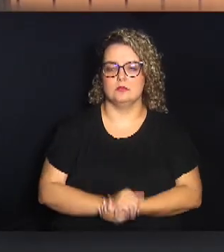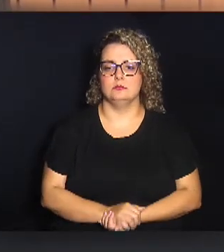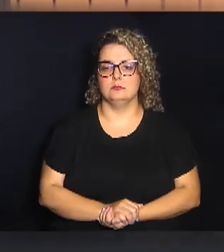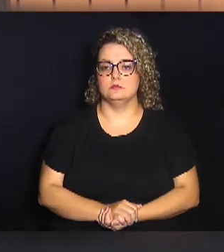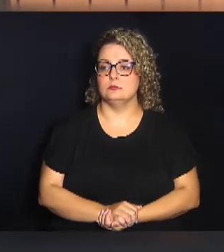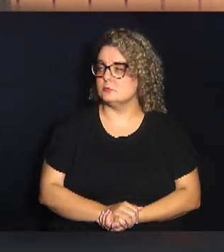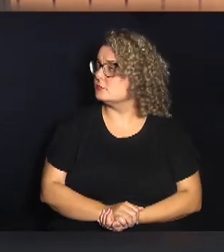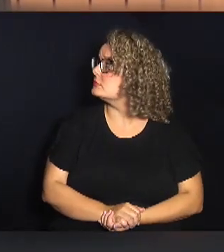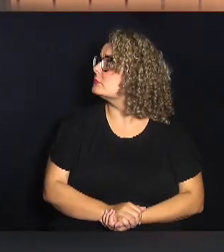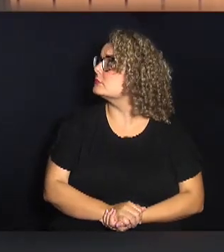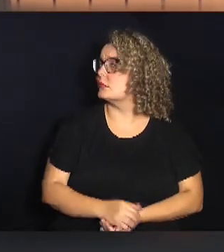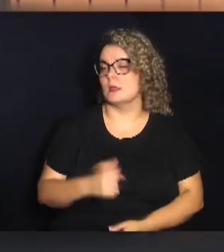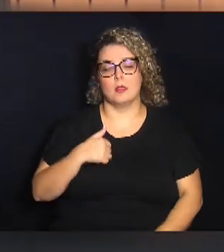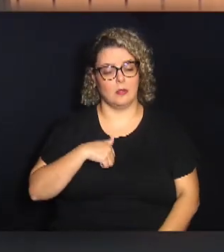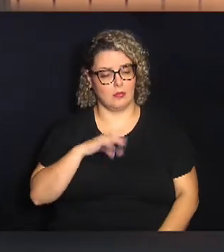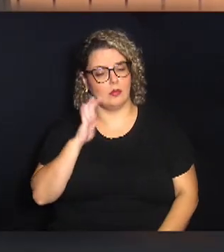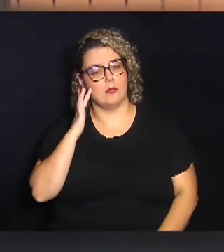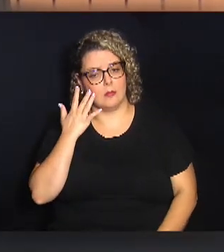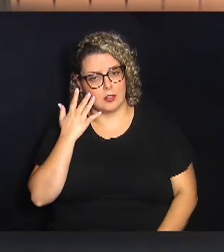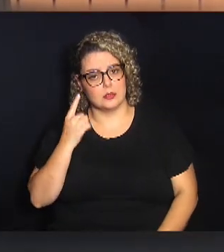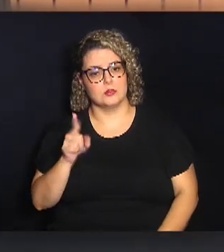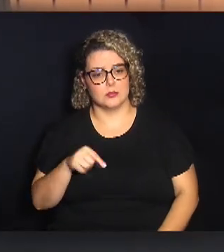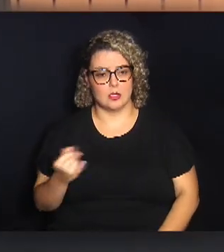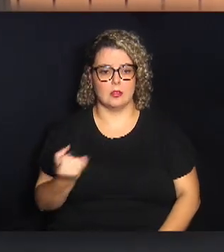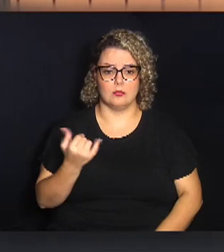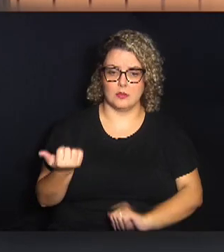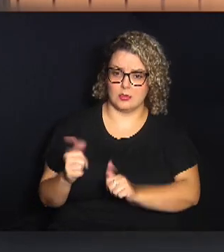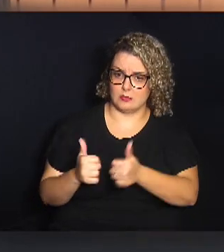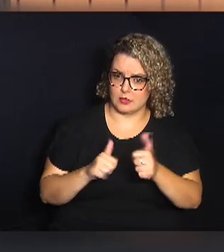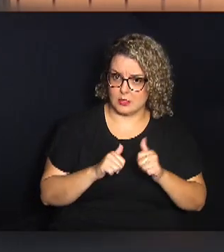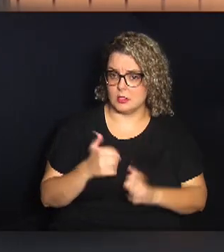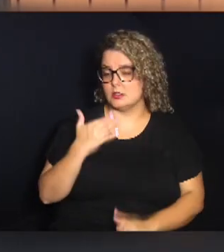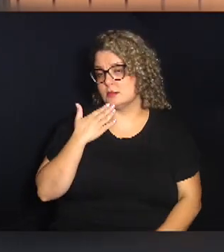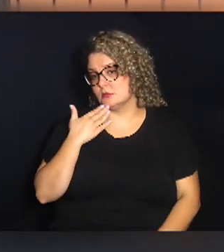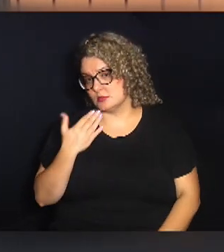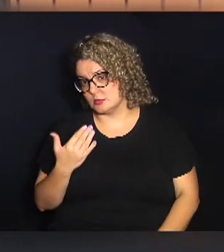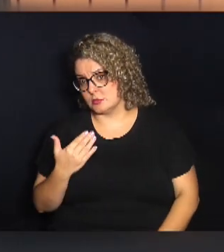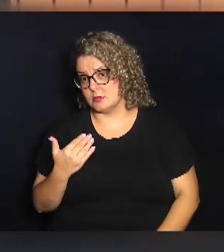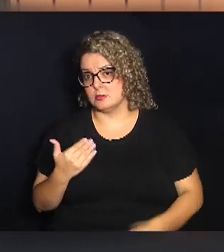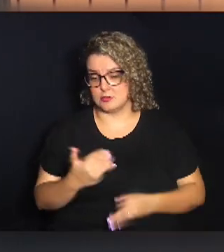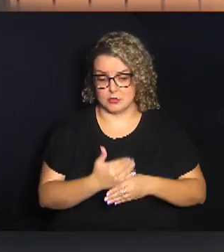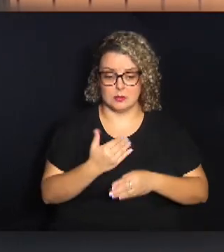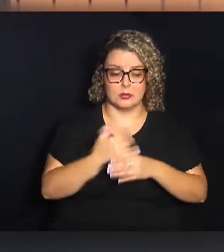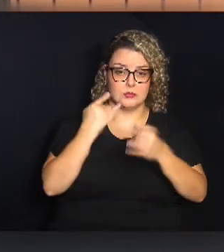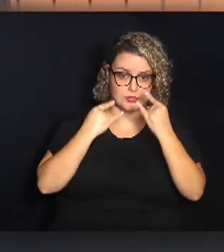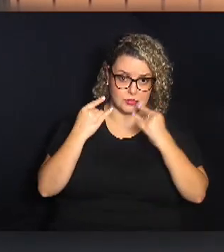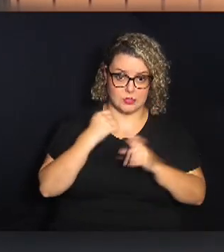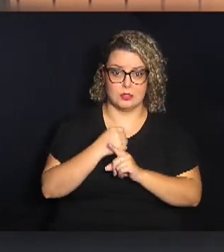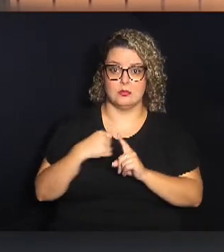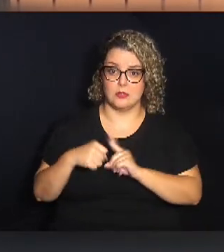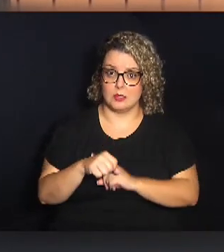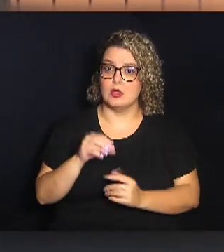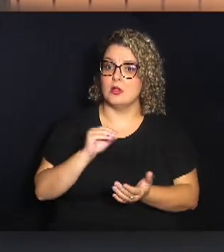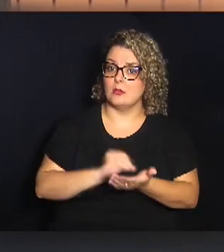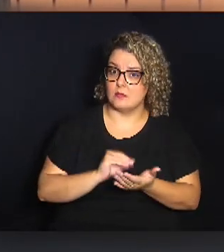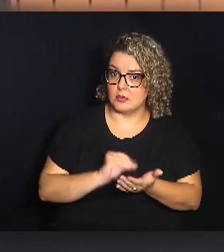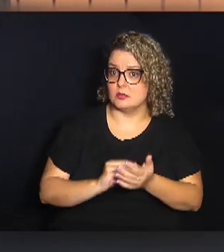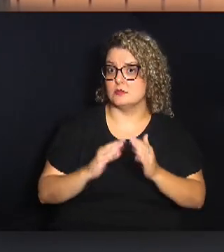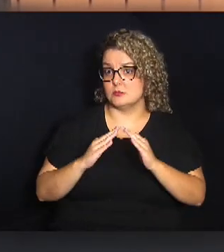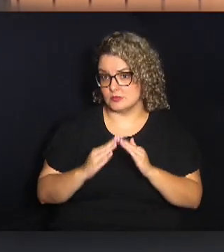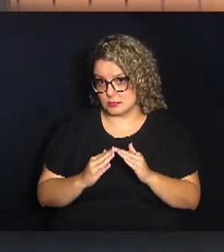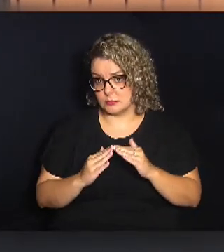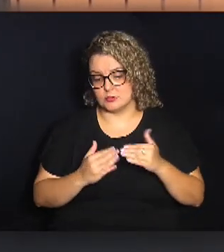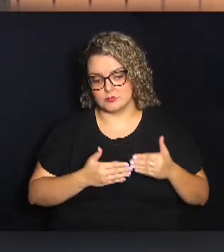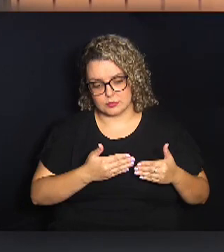acho que é importante que a gente faça o balanço dessa demanda por empreendimentos de interesse social, ou seja, a falta de moradia, a